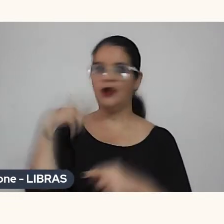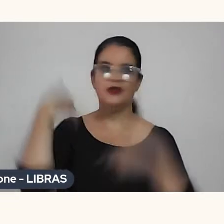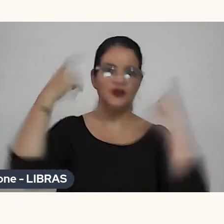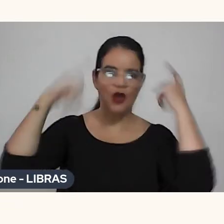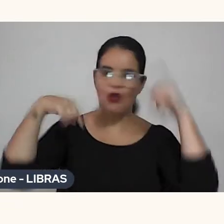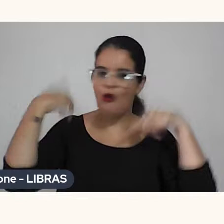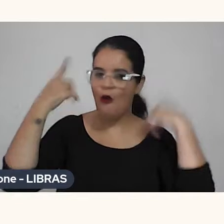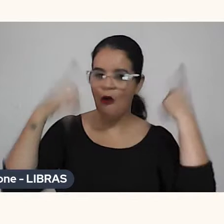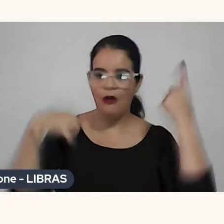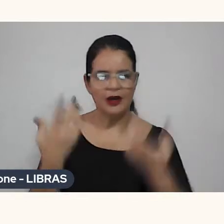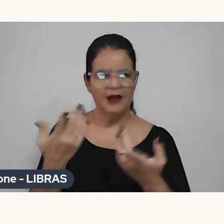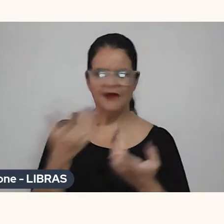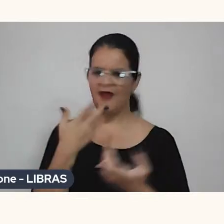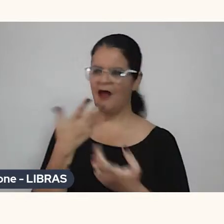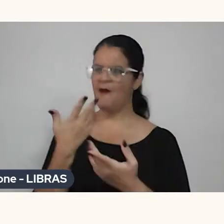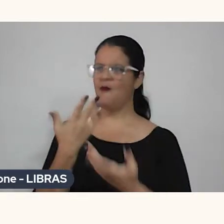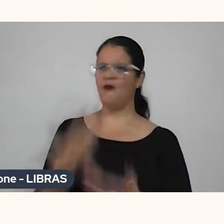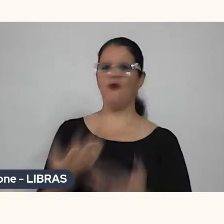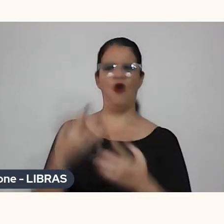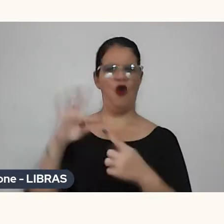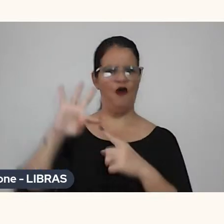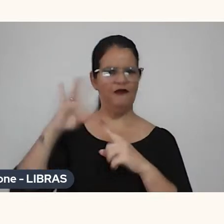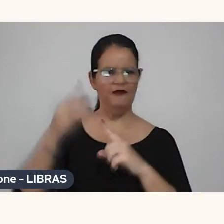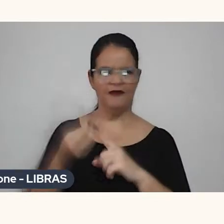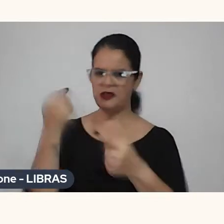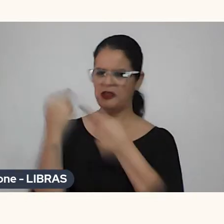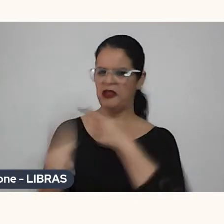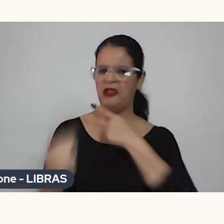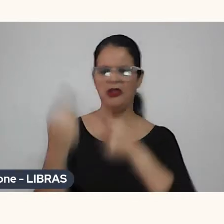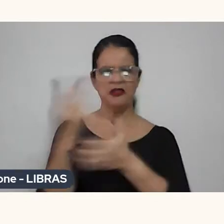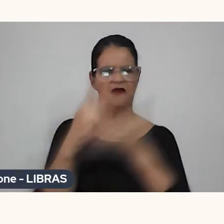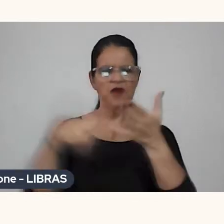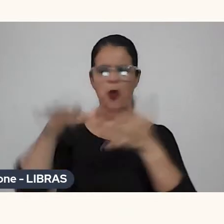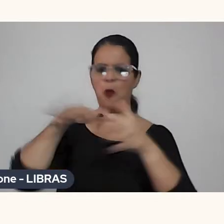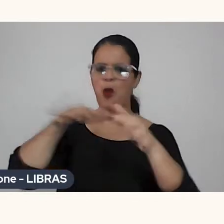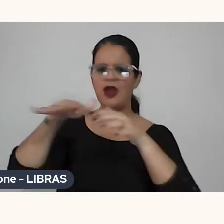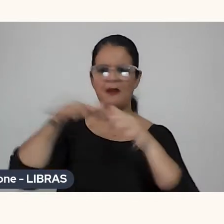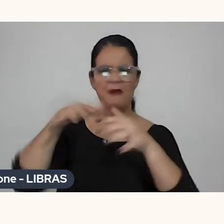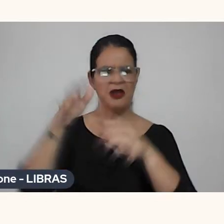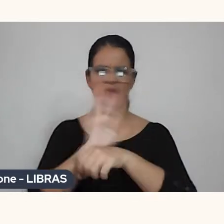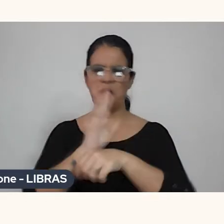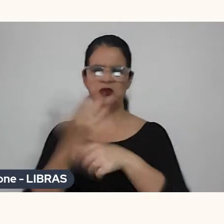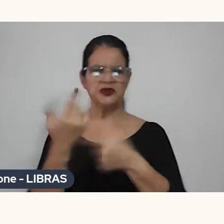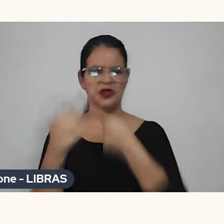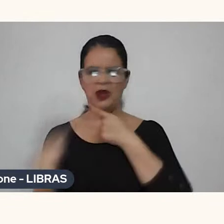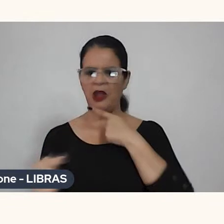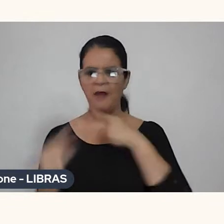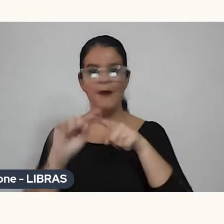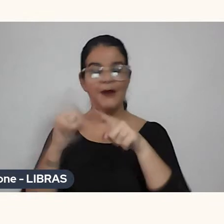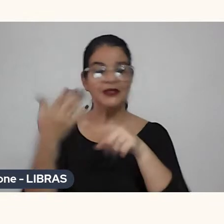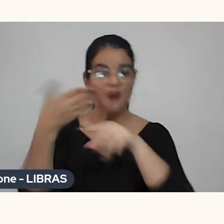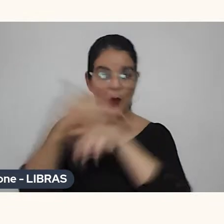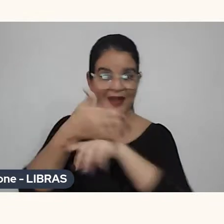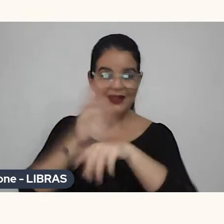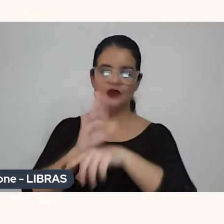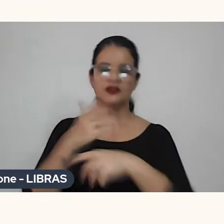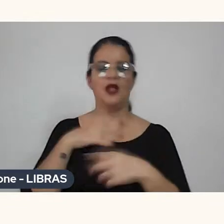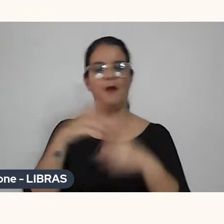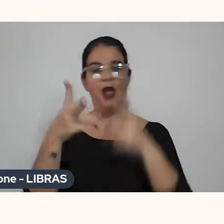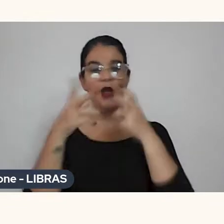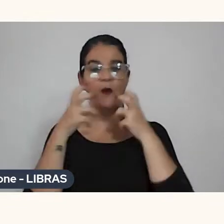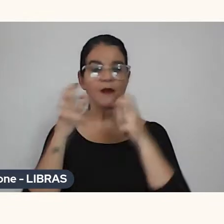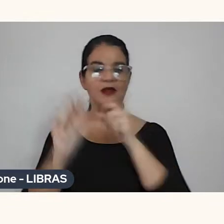gente pensa, pô, mas física não tem nada a ver com animação, né, com cinema, mas quando eu entrei no cinema eu percebi que